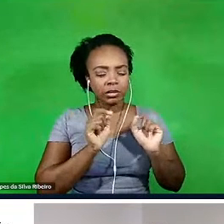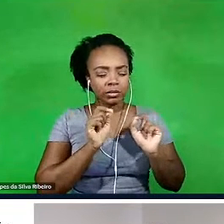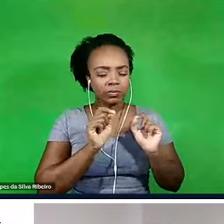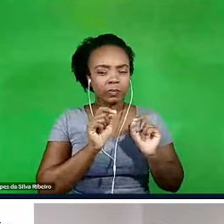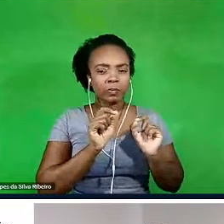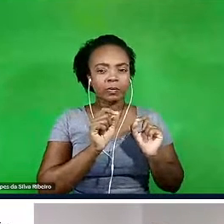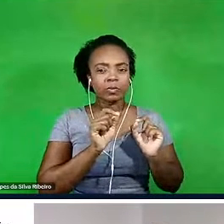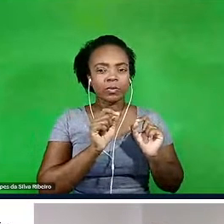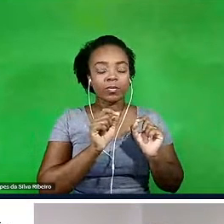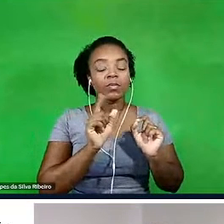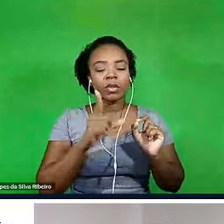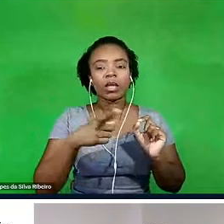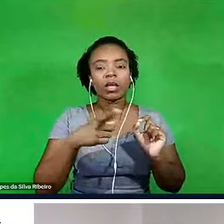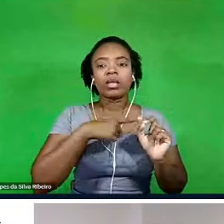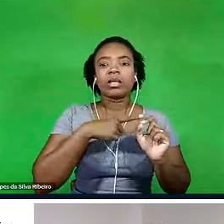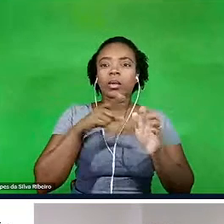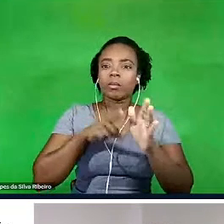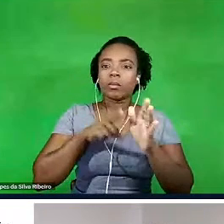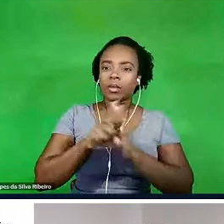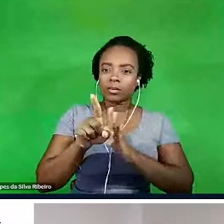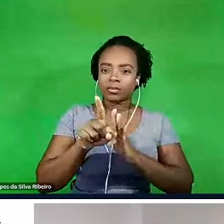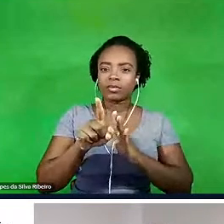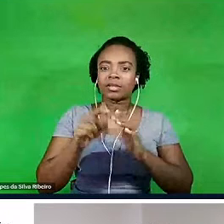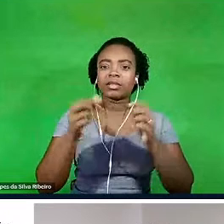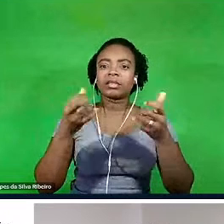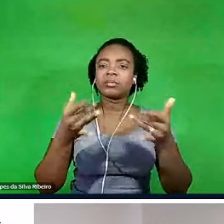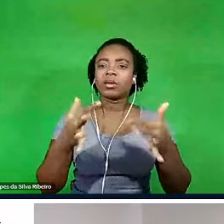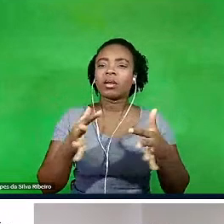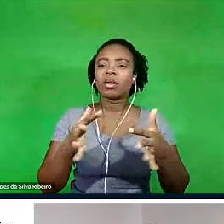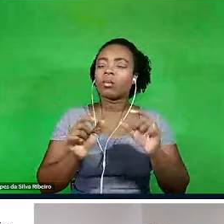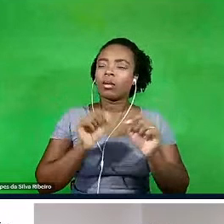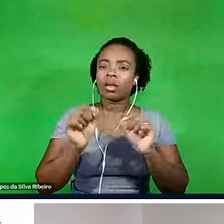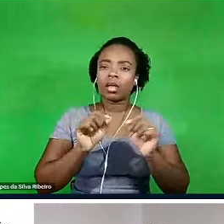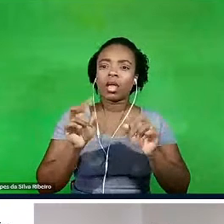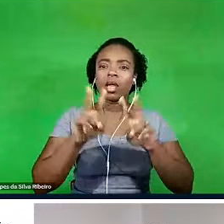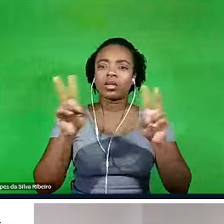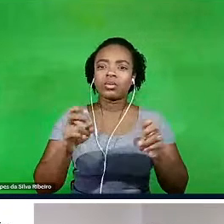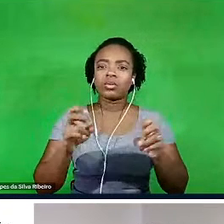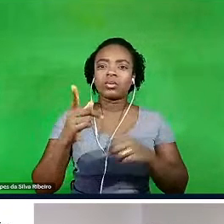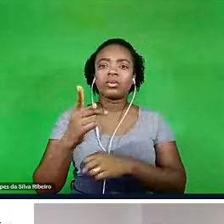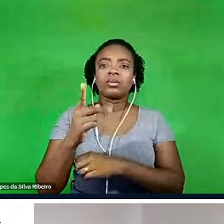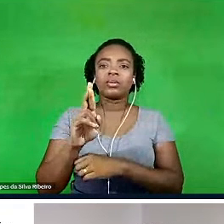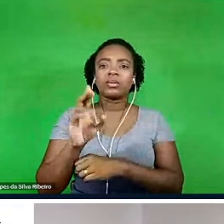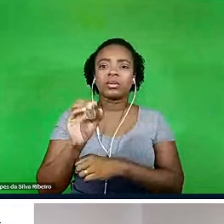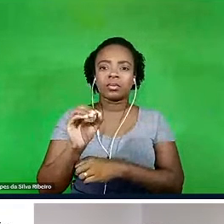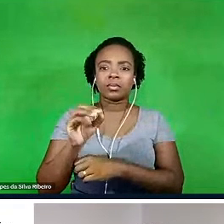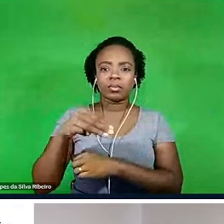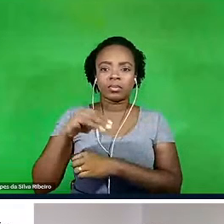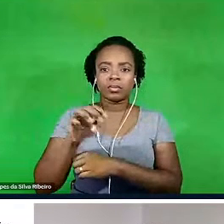estão perguntando sobre o Prometeus, né, se tivesse uma fala sobre o Prometeus.